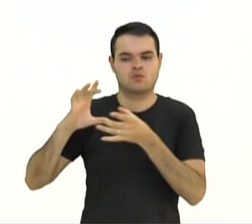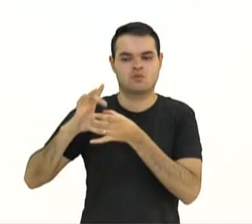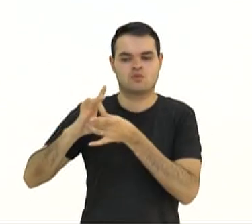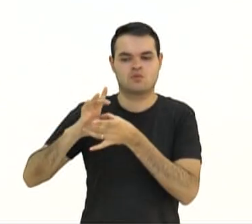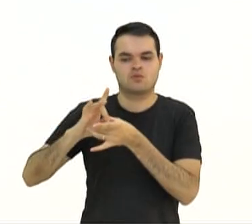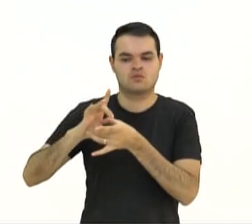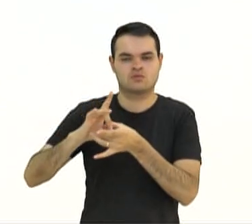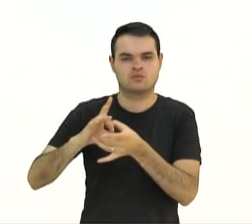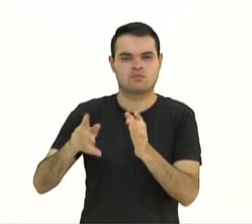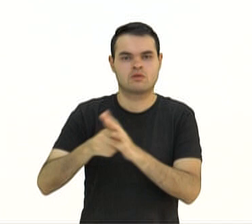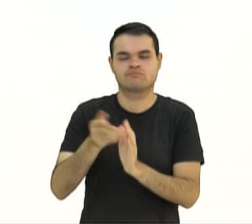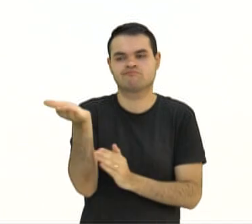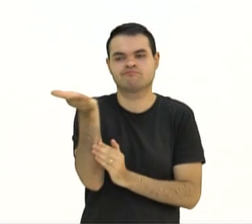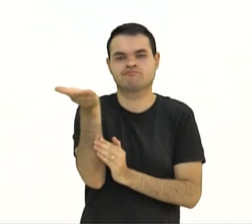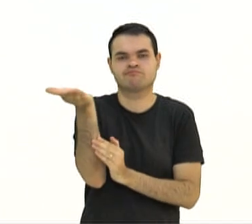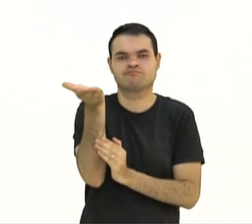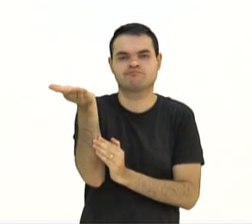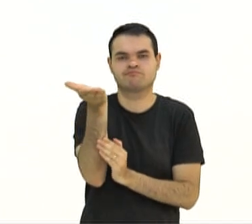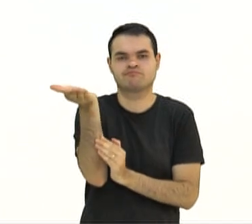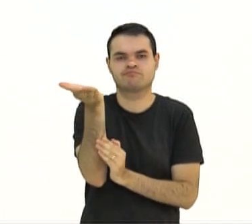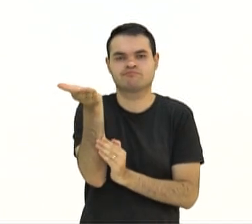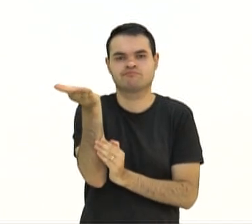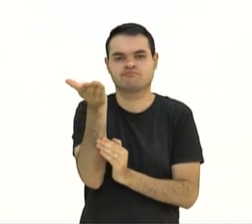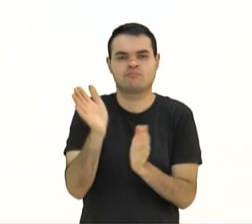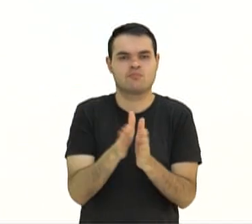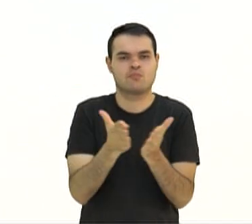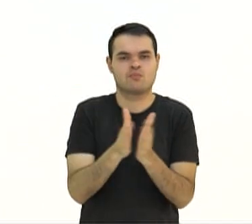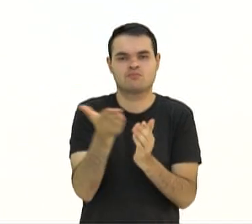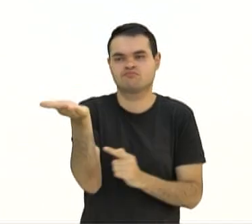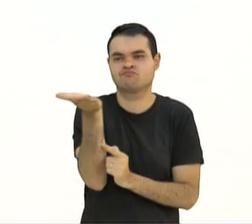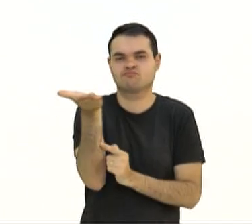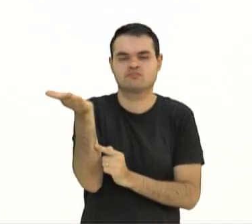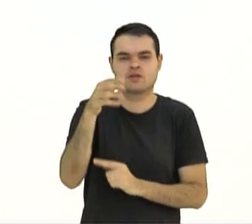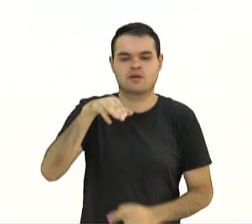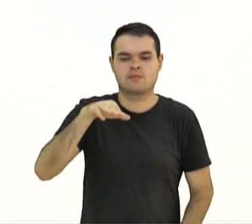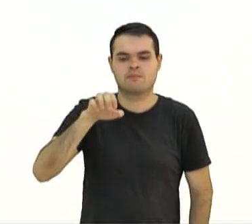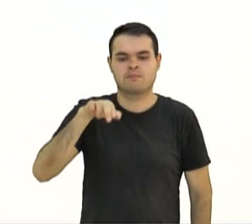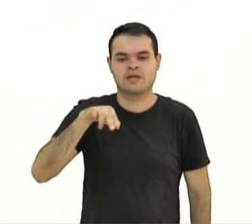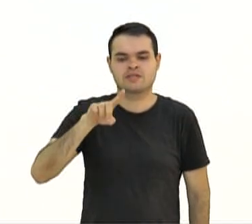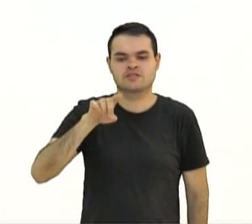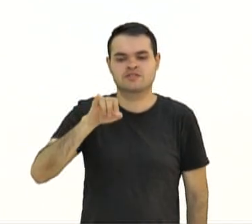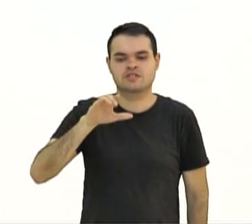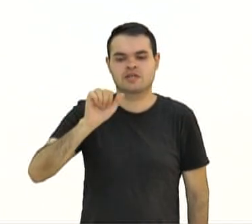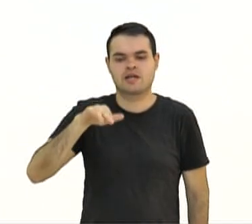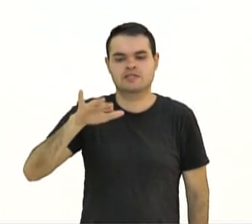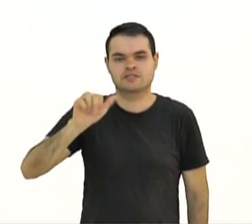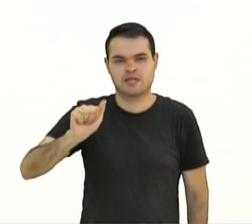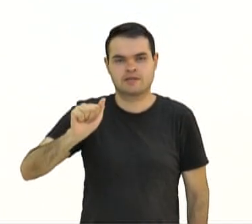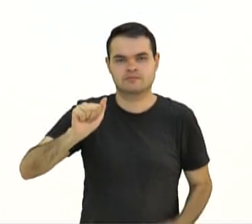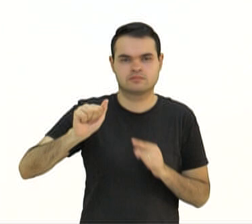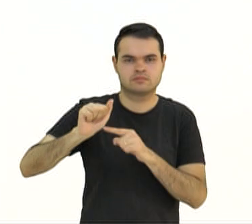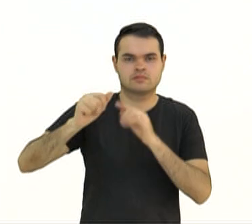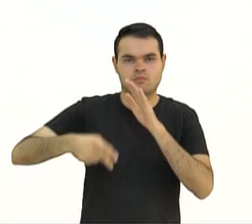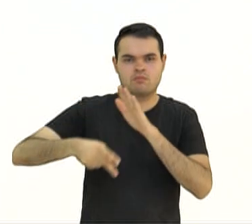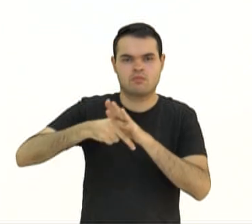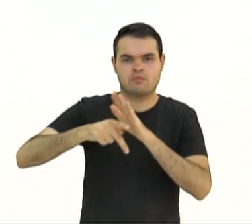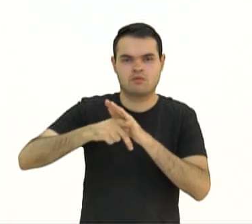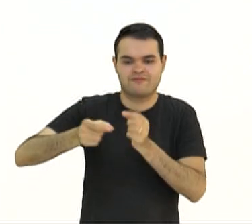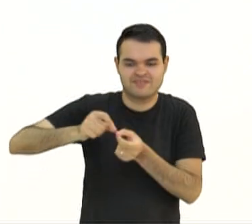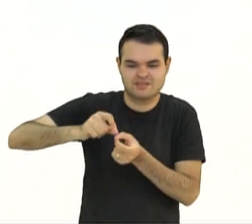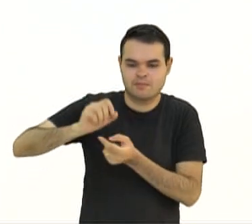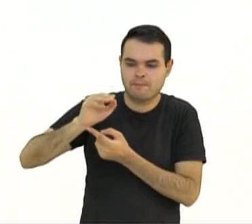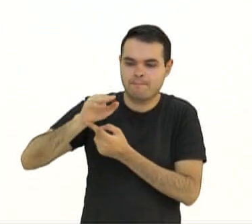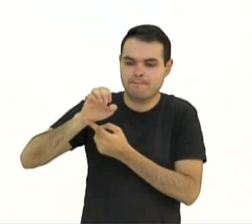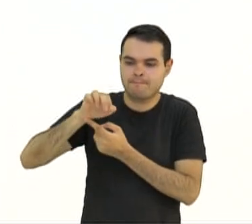de mendicância. Nós vamos falar muito sobre isso hoje. Mendicância é a palavra que se usa para a ação de mendigar.